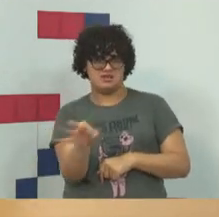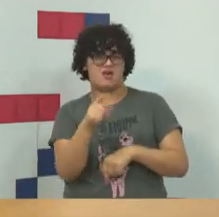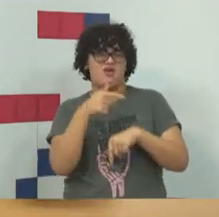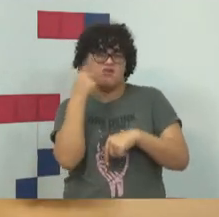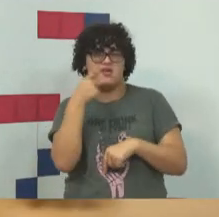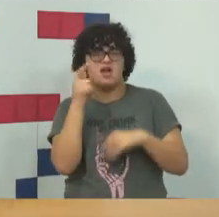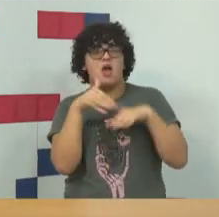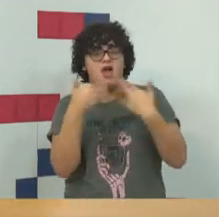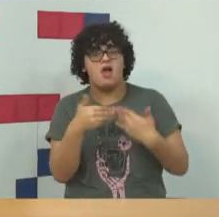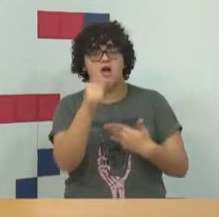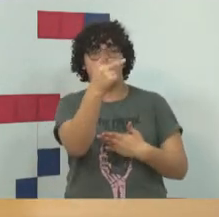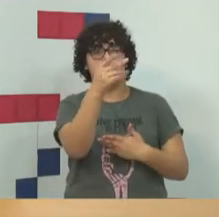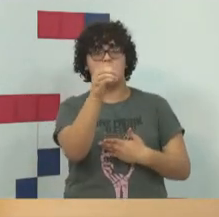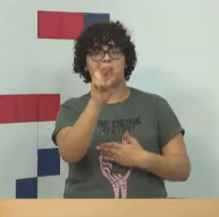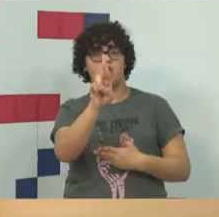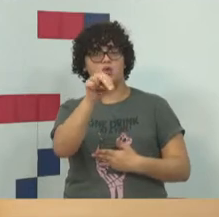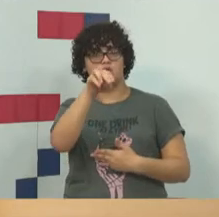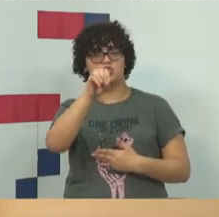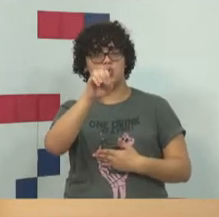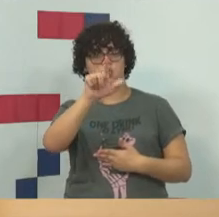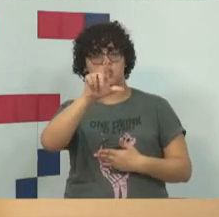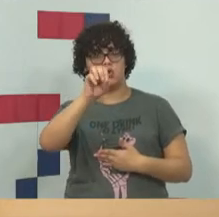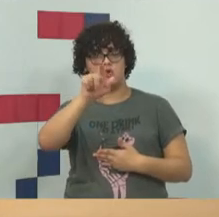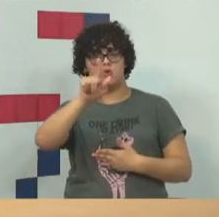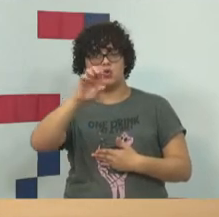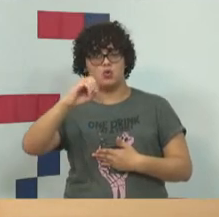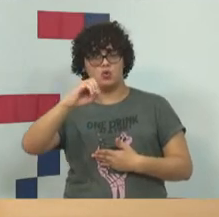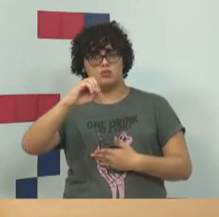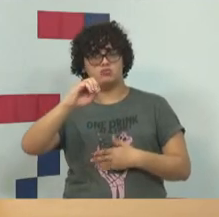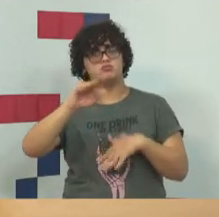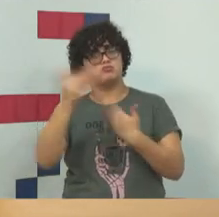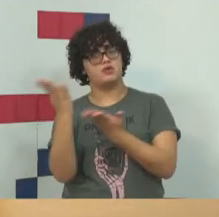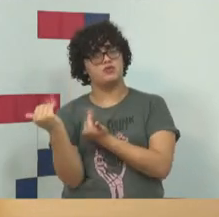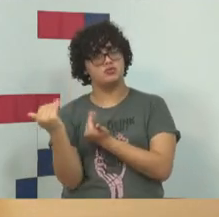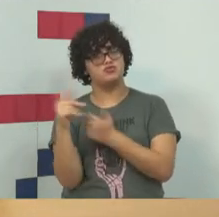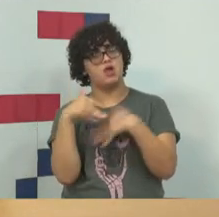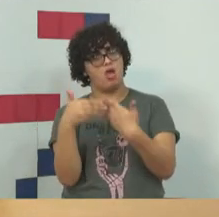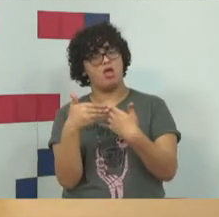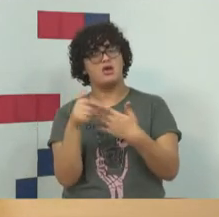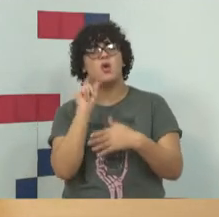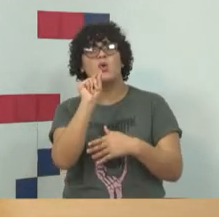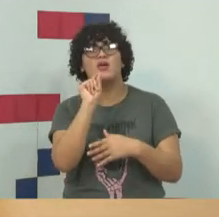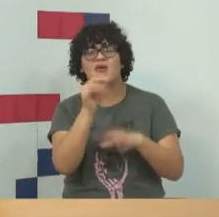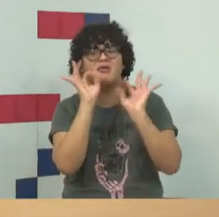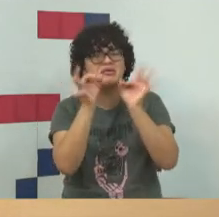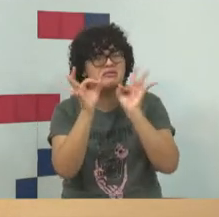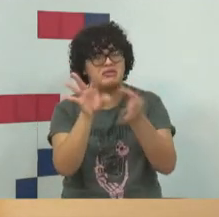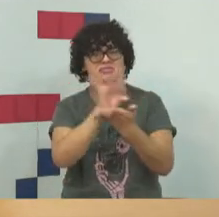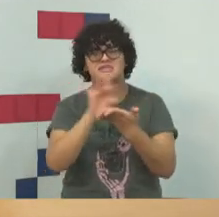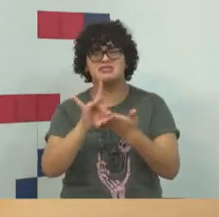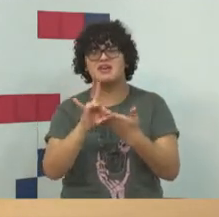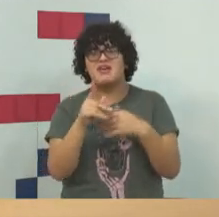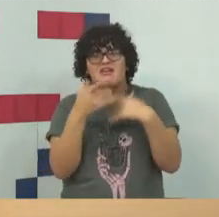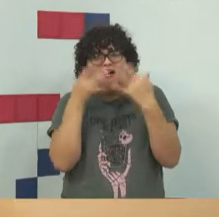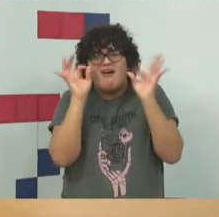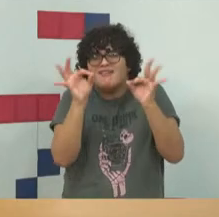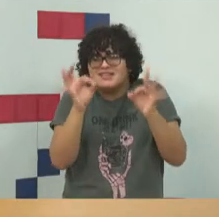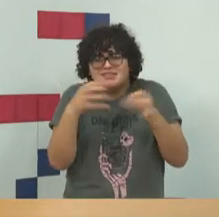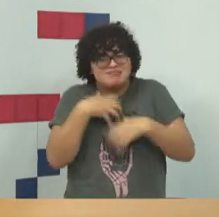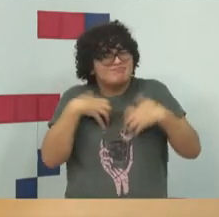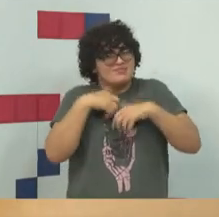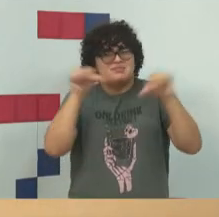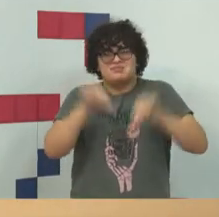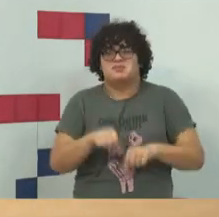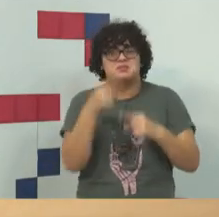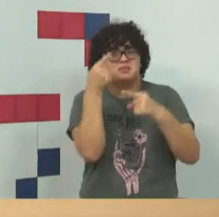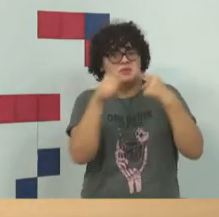falar, o pornógrafo infantil ele escapa. O artigo 241 do ECA é horroroso. Eu até vou dizer para vocês, ele chega a ser inconstitucional,